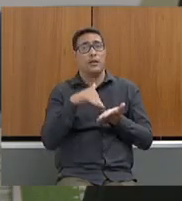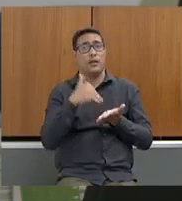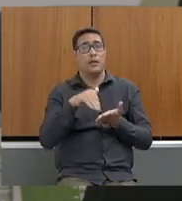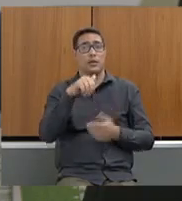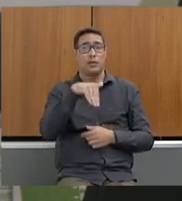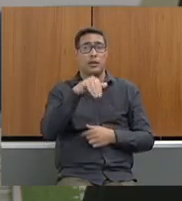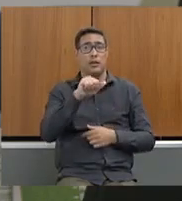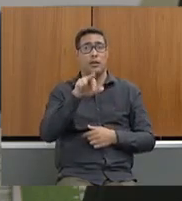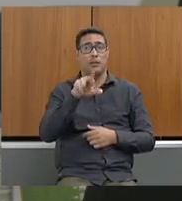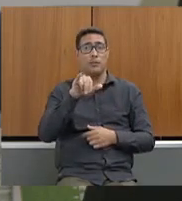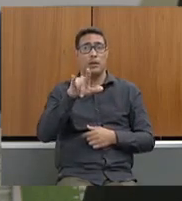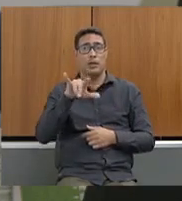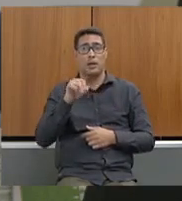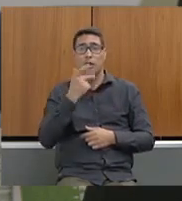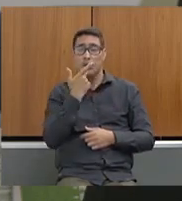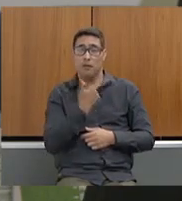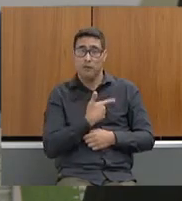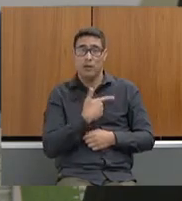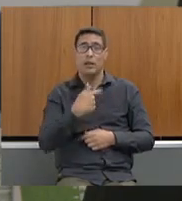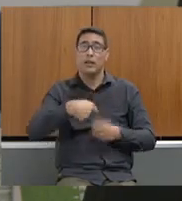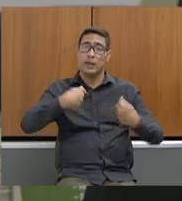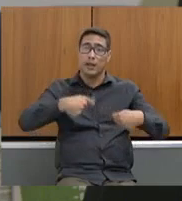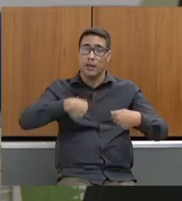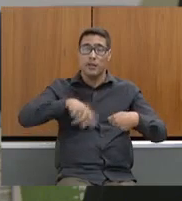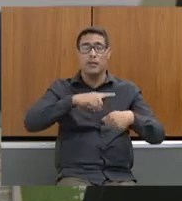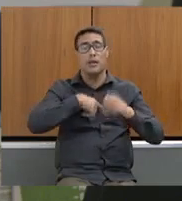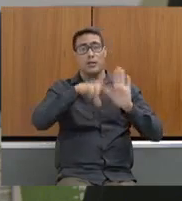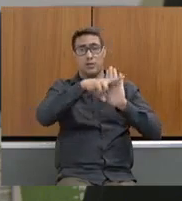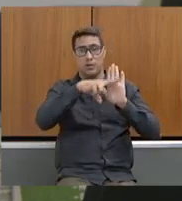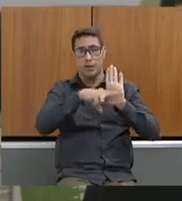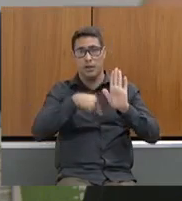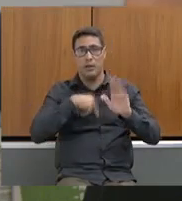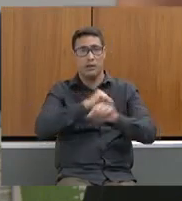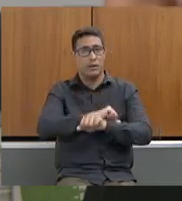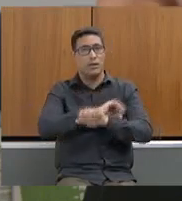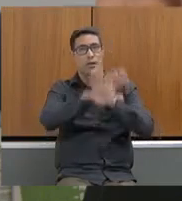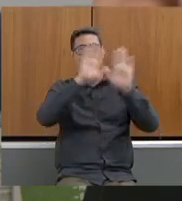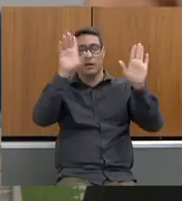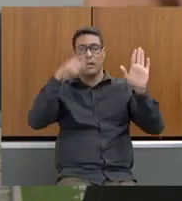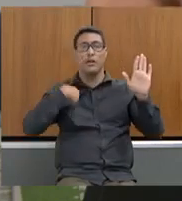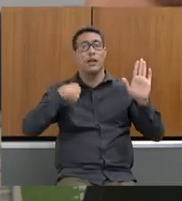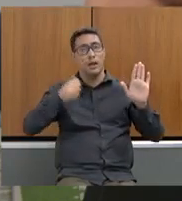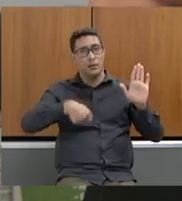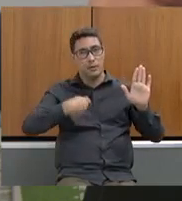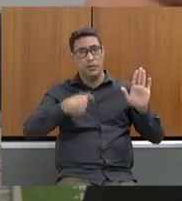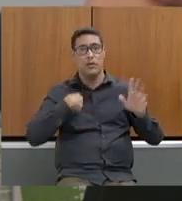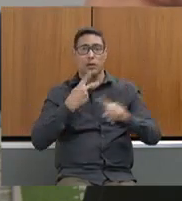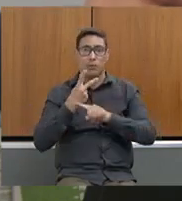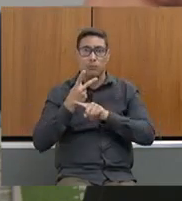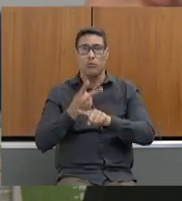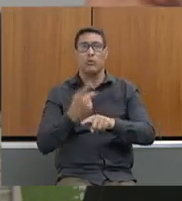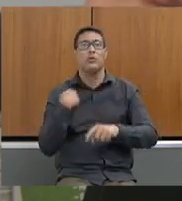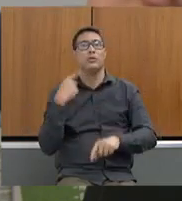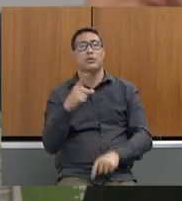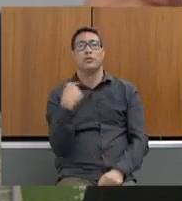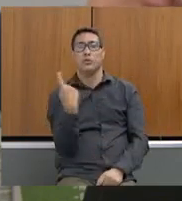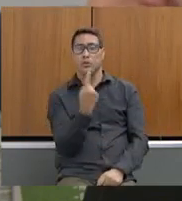da necessidade de regras claras, esse é uma busca, deve ser uma busca constante de todos nós.